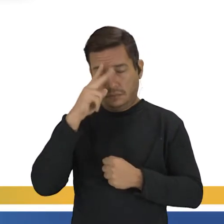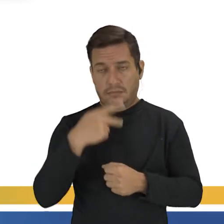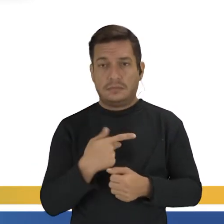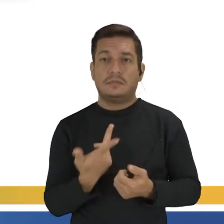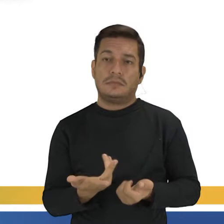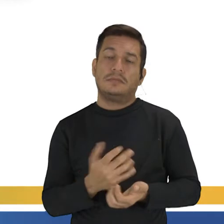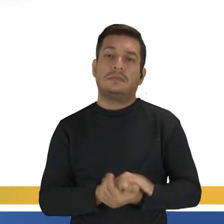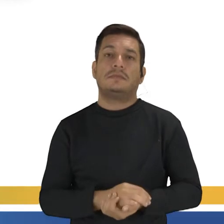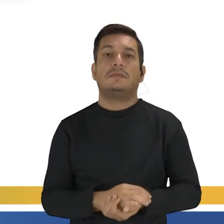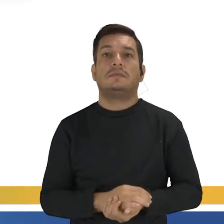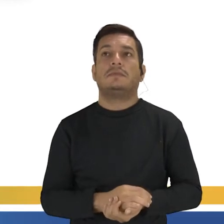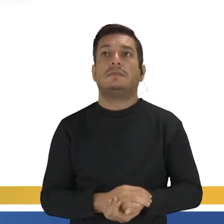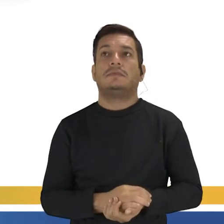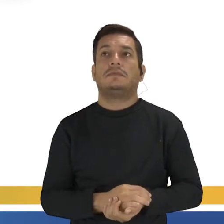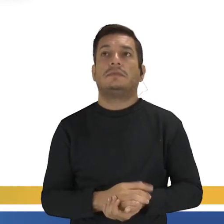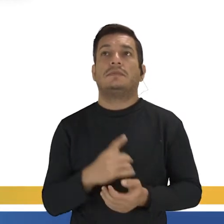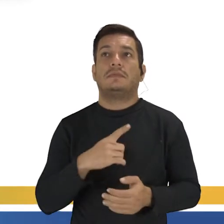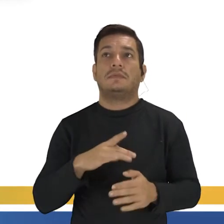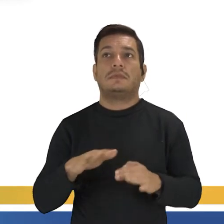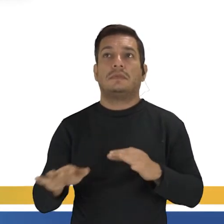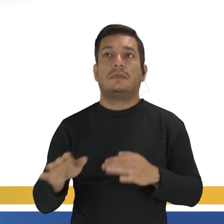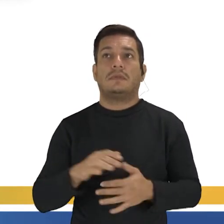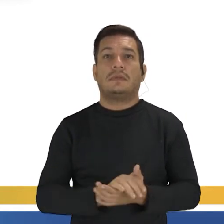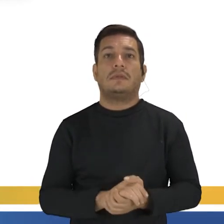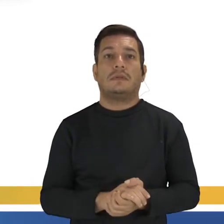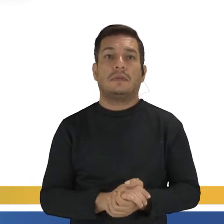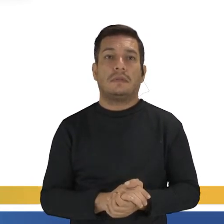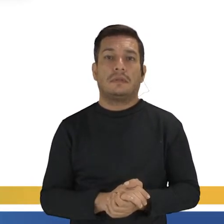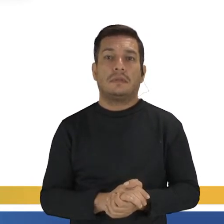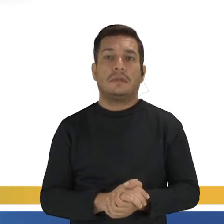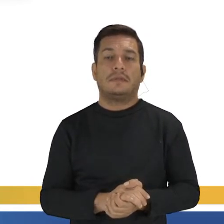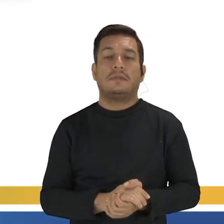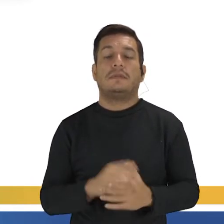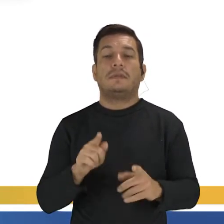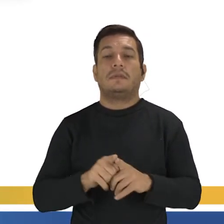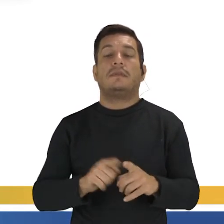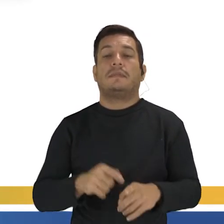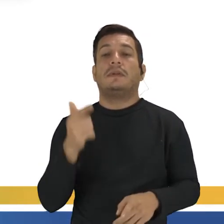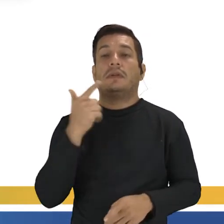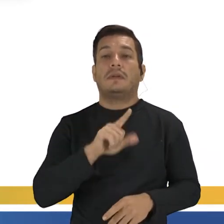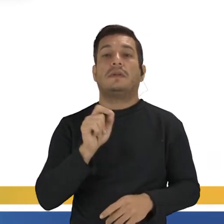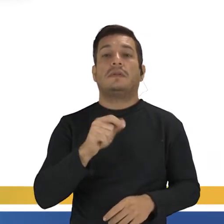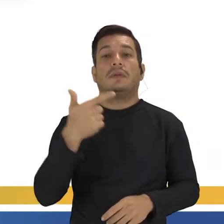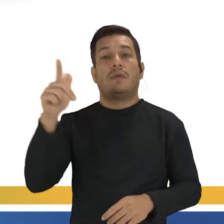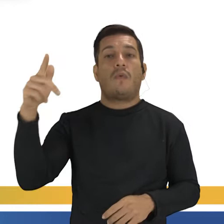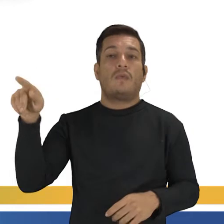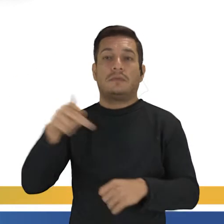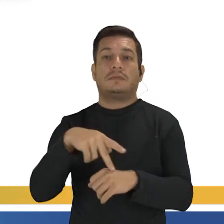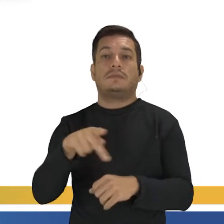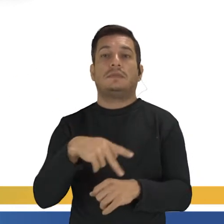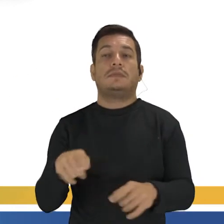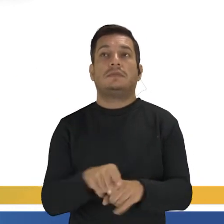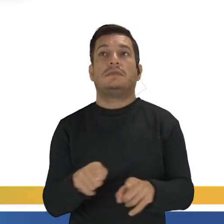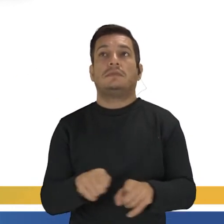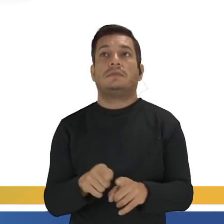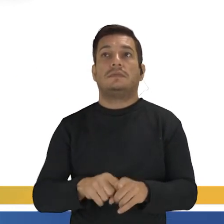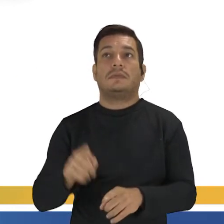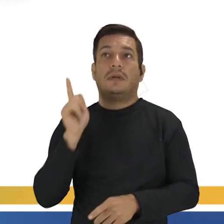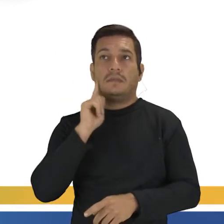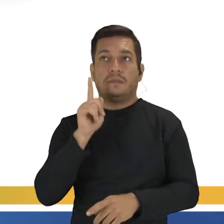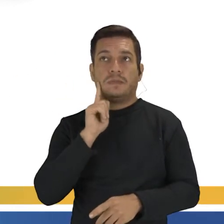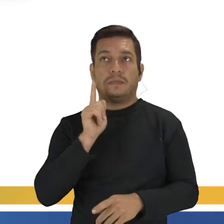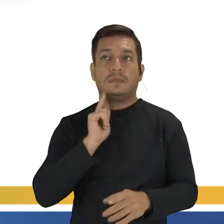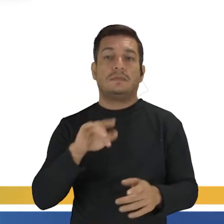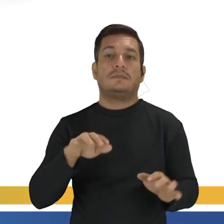proteger. E a gente vem com o movimento Black Power, né? Que ganha aí outros países. Sai dos Estados Unidos e